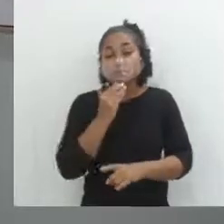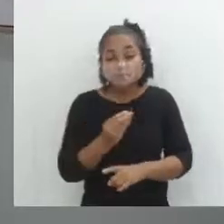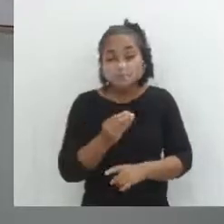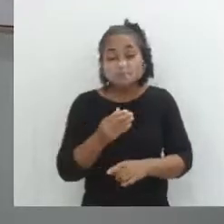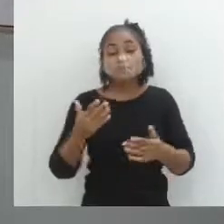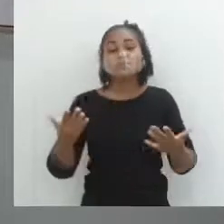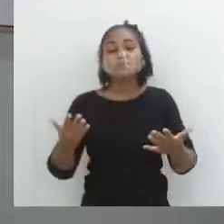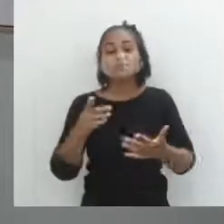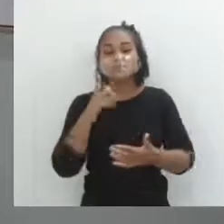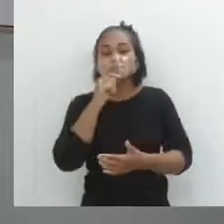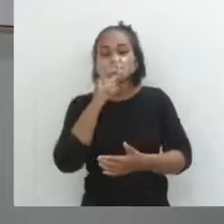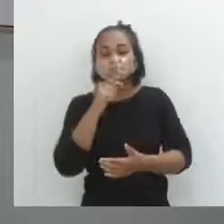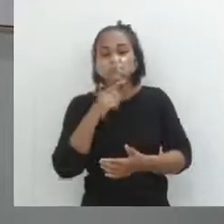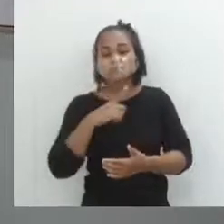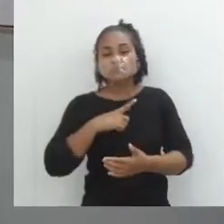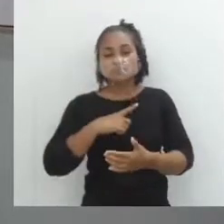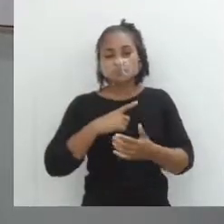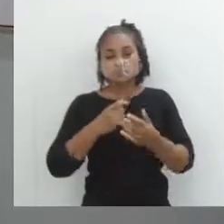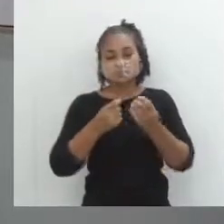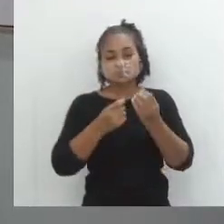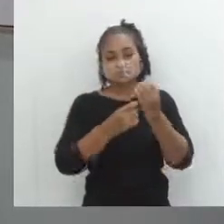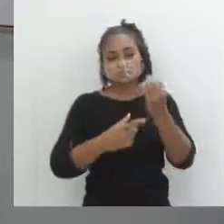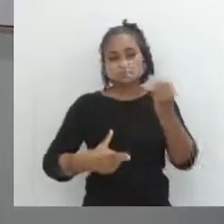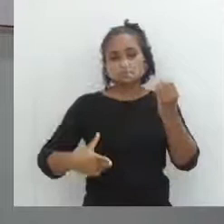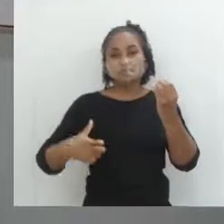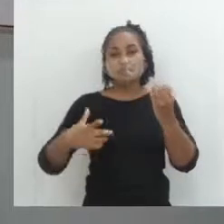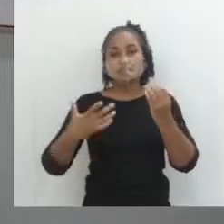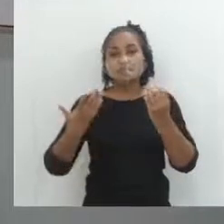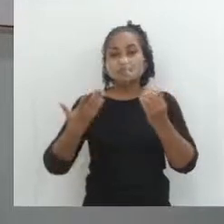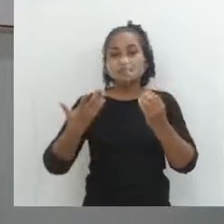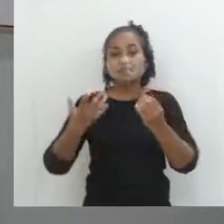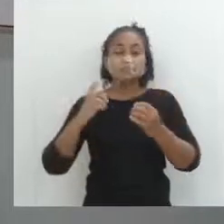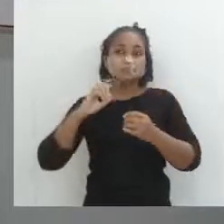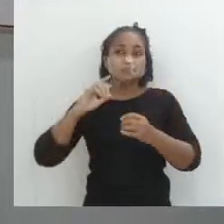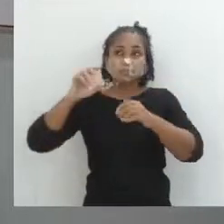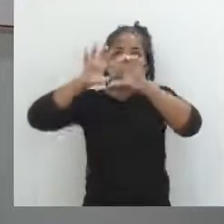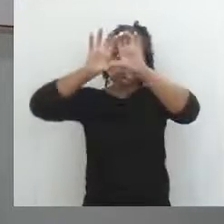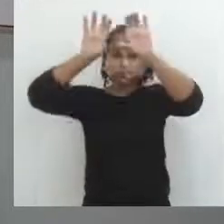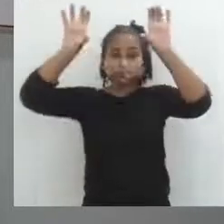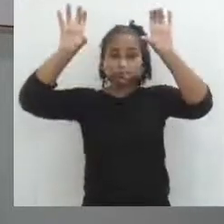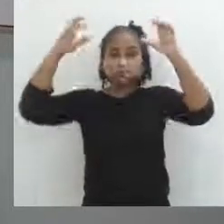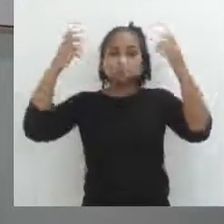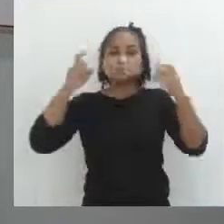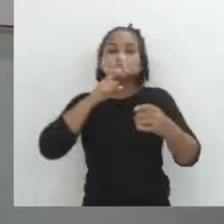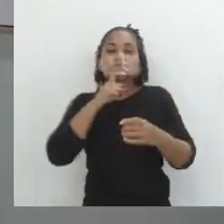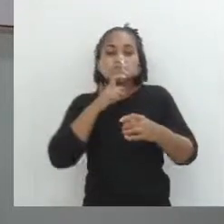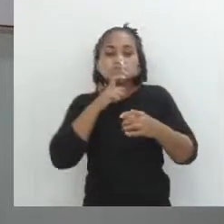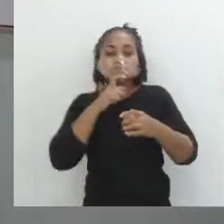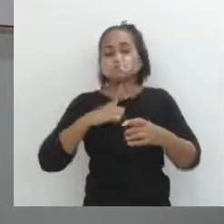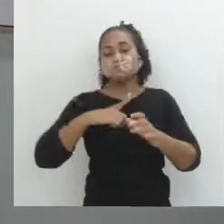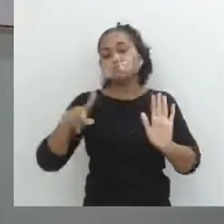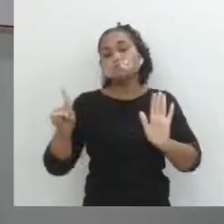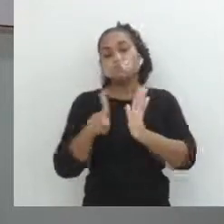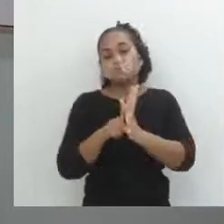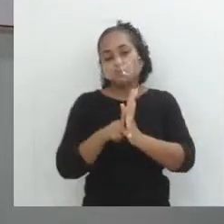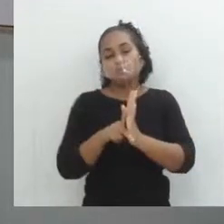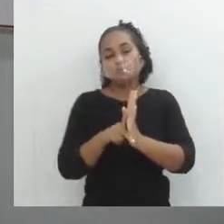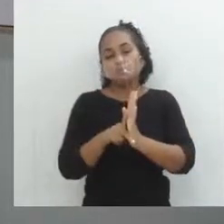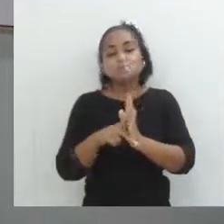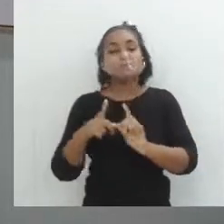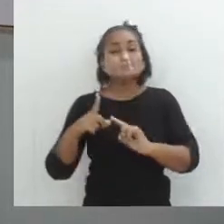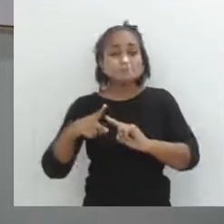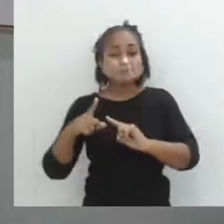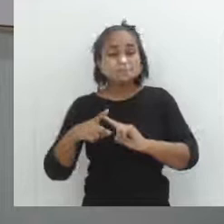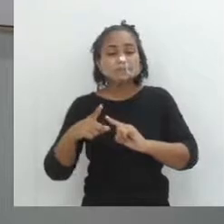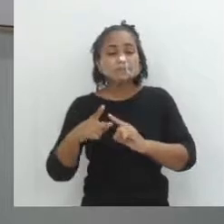aquelas águas, água que sai dentro dos ar-condicionados. Aquelas águas, elas podem ser consideradas uma água destilada. Essa água